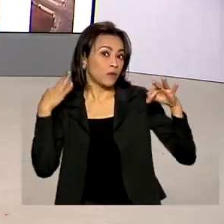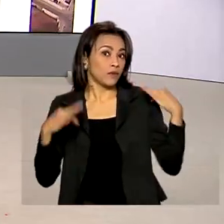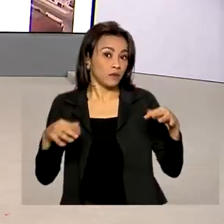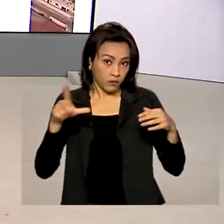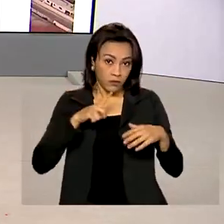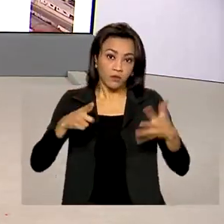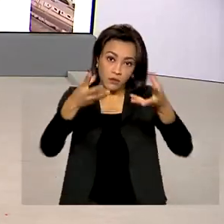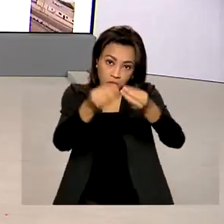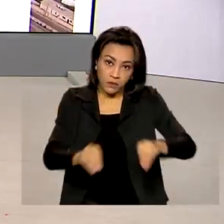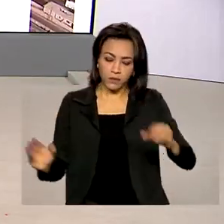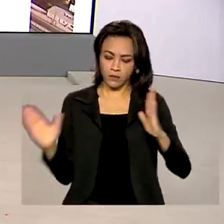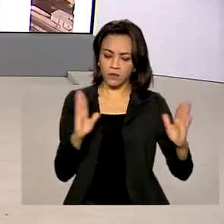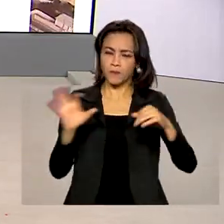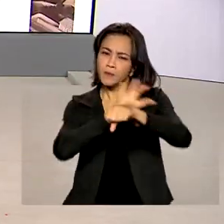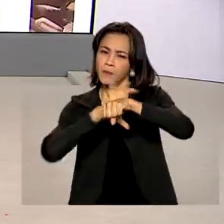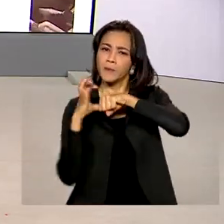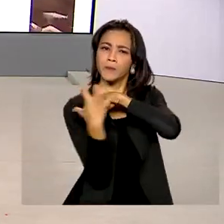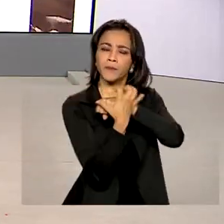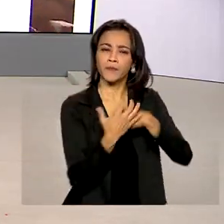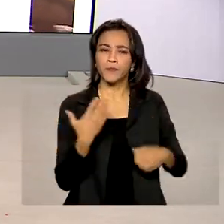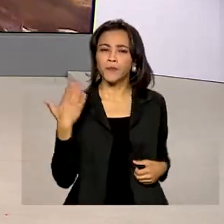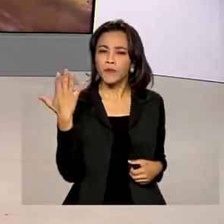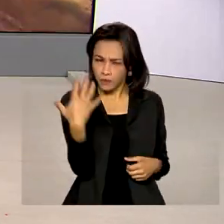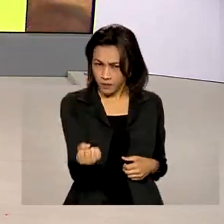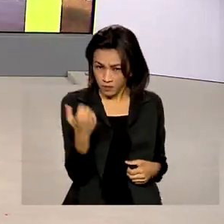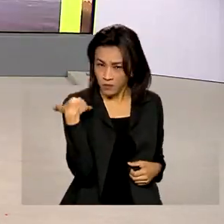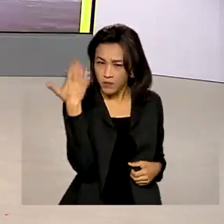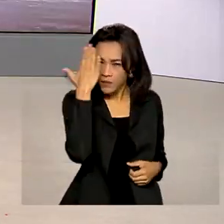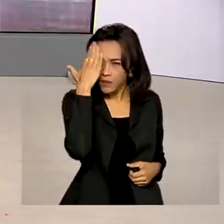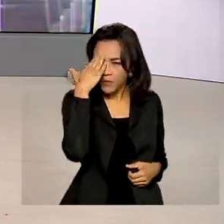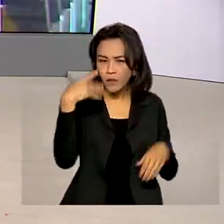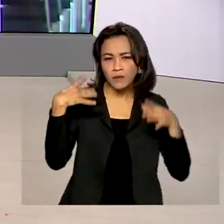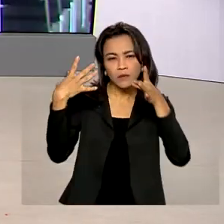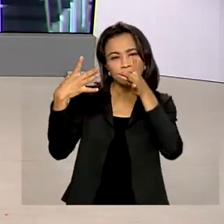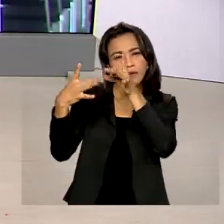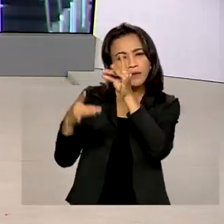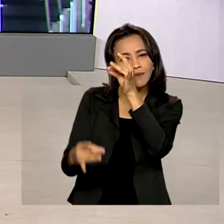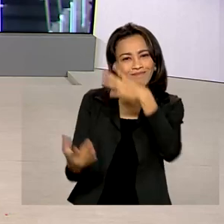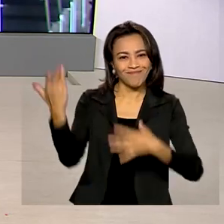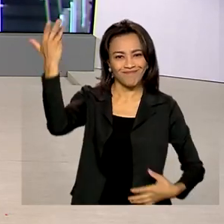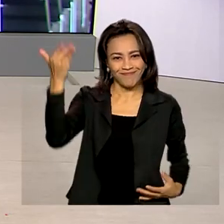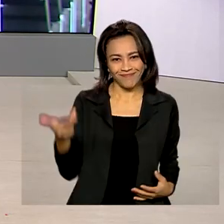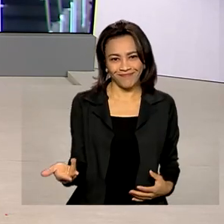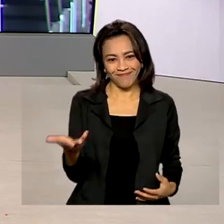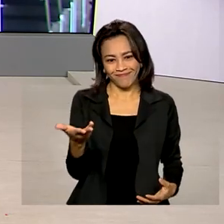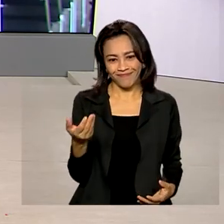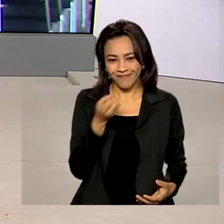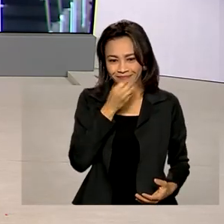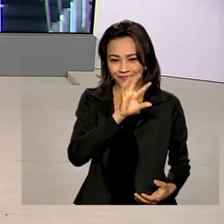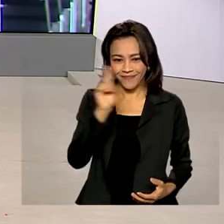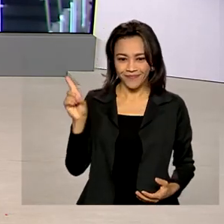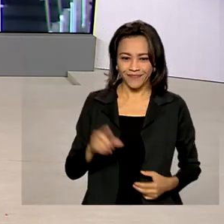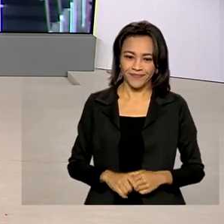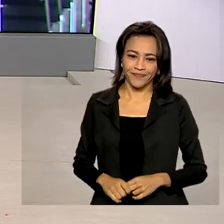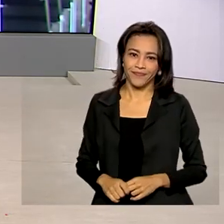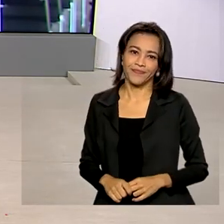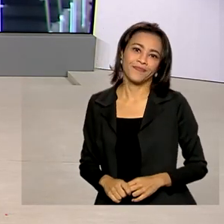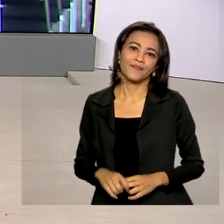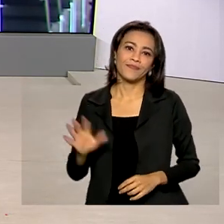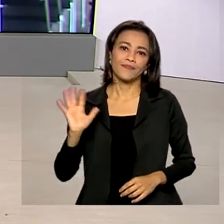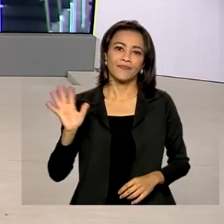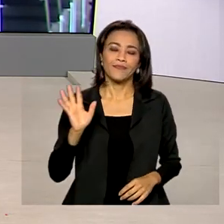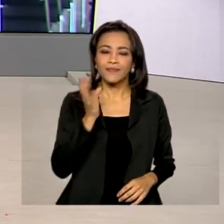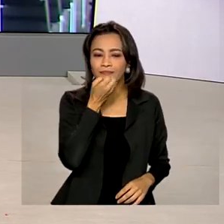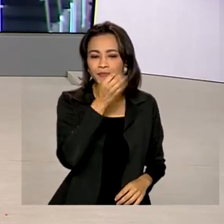pela pandemia de Covid-19. Vamos saber, então, os detalhes com o repórter Glauco de Queiroz. Bom dia, Glauco. Olá,